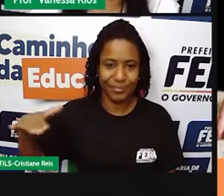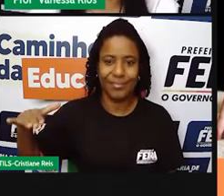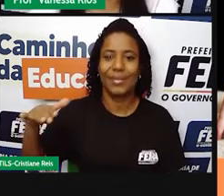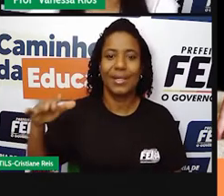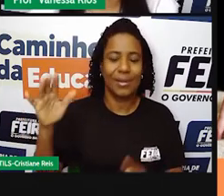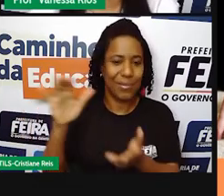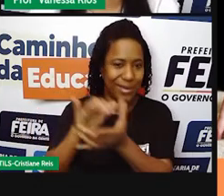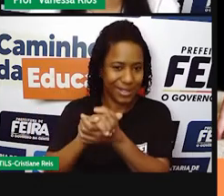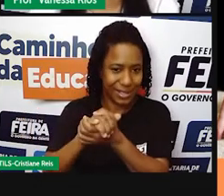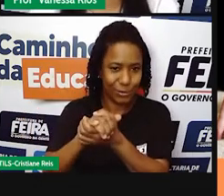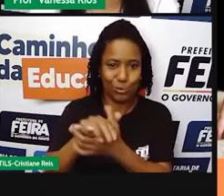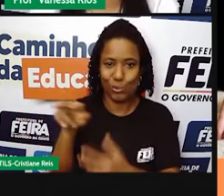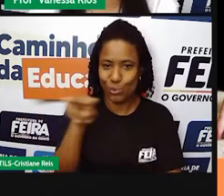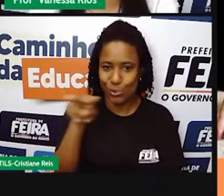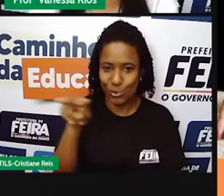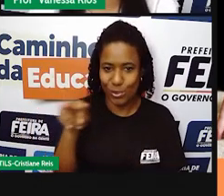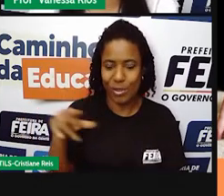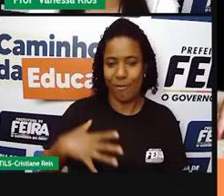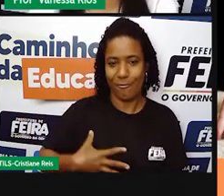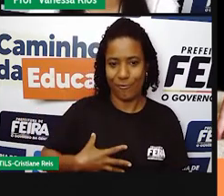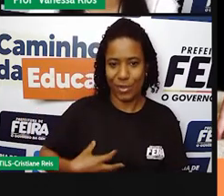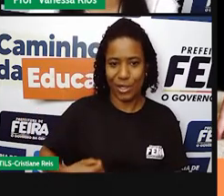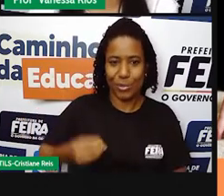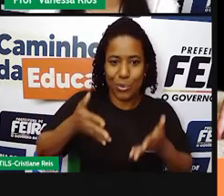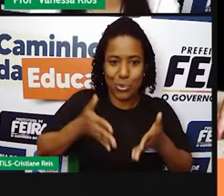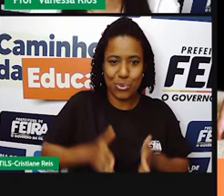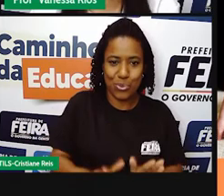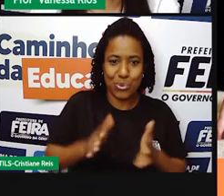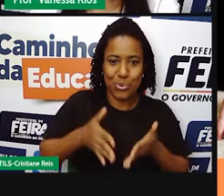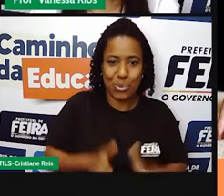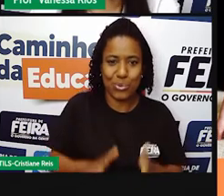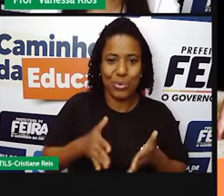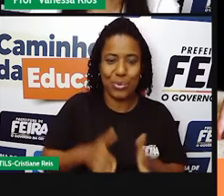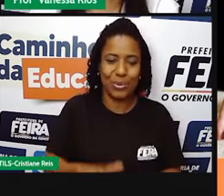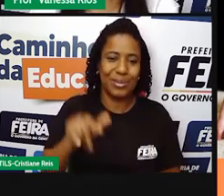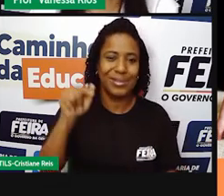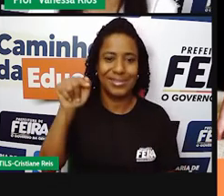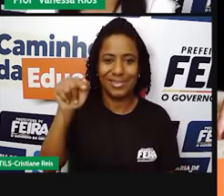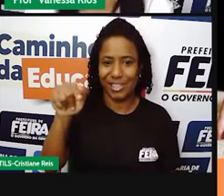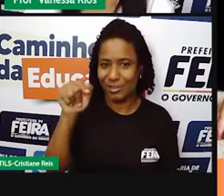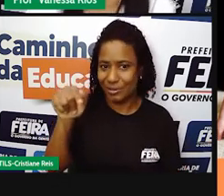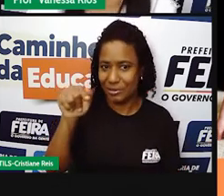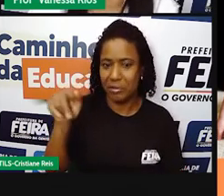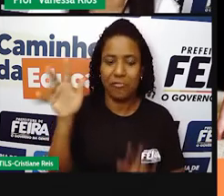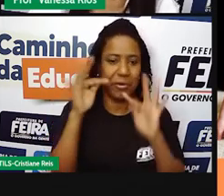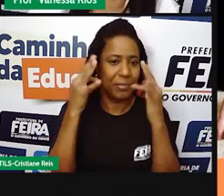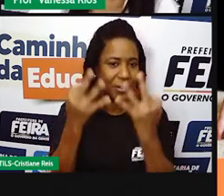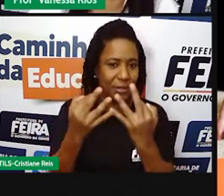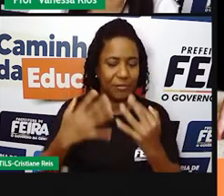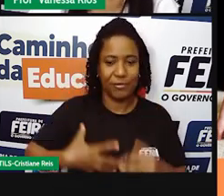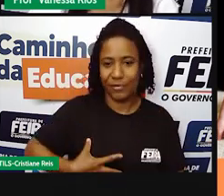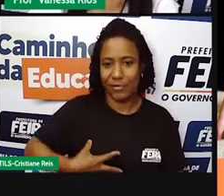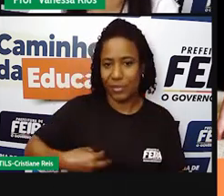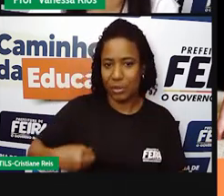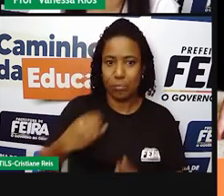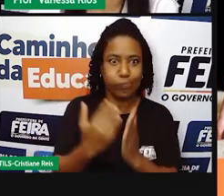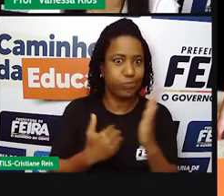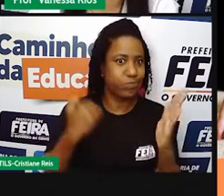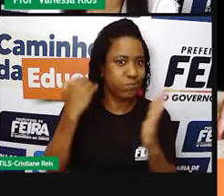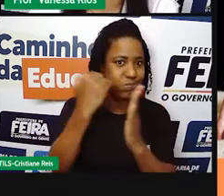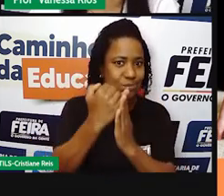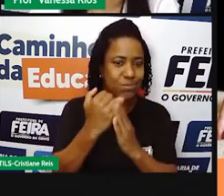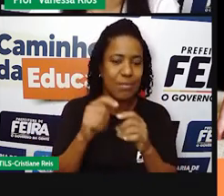filhos. Então, as famílias, eles tinham um número maior de filhos. O que a gente já não observa nas formações